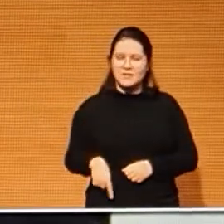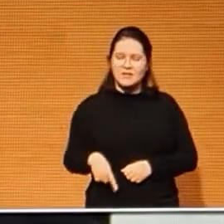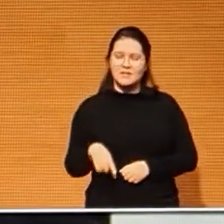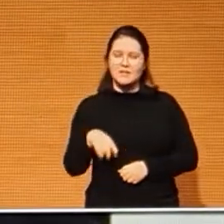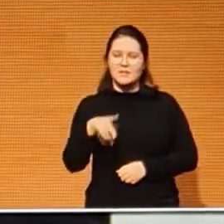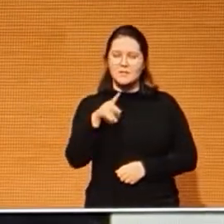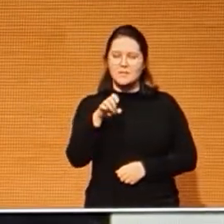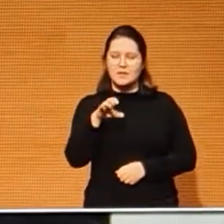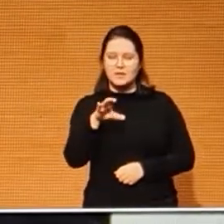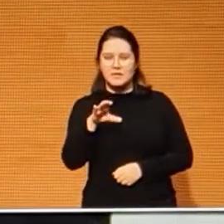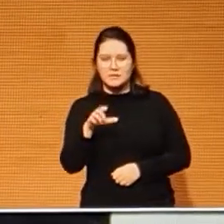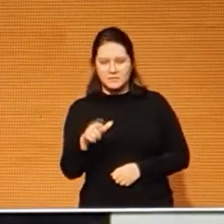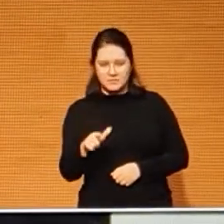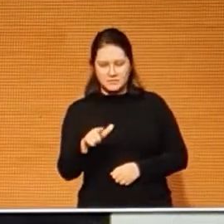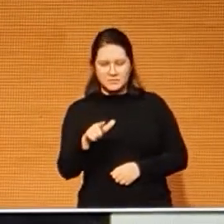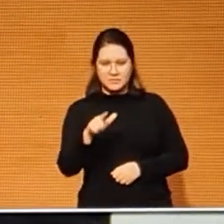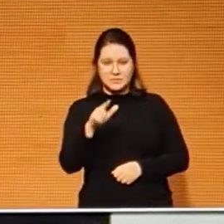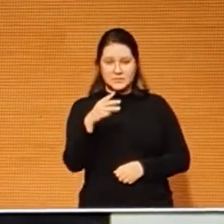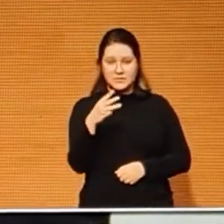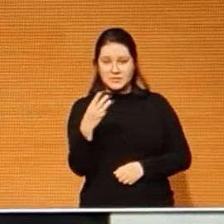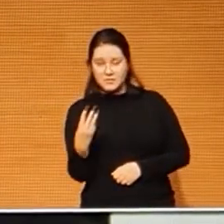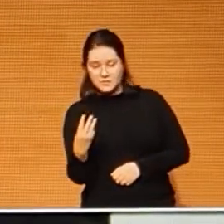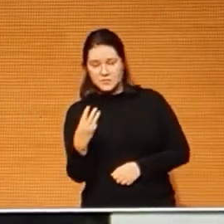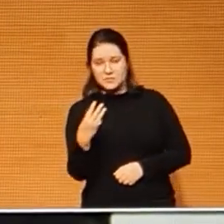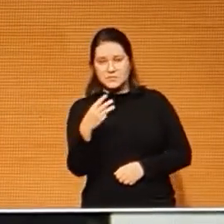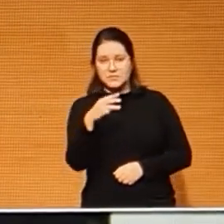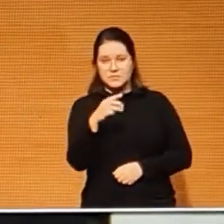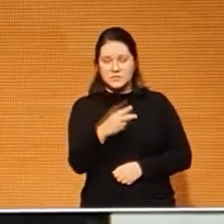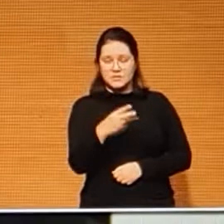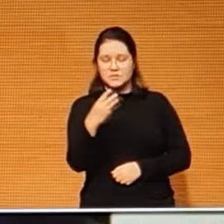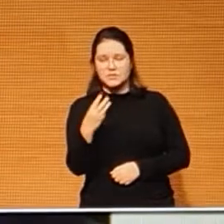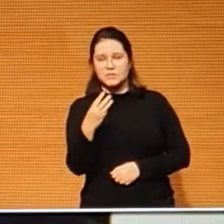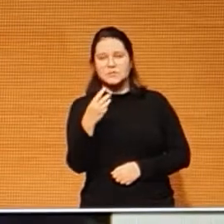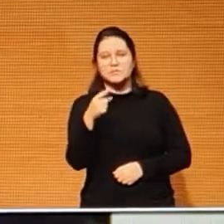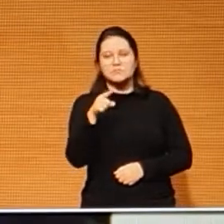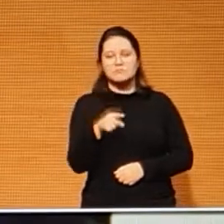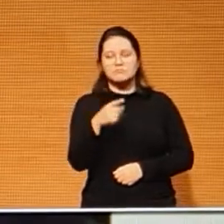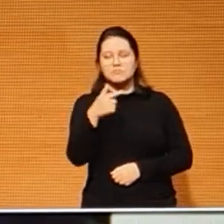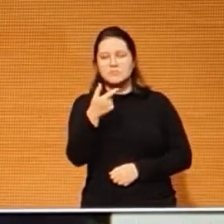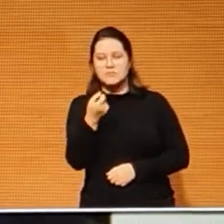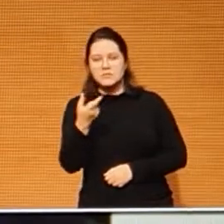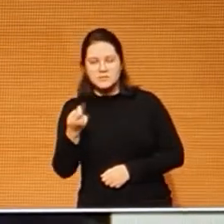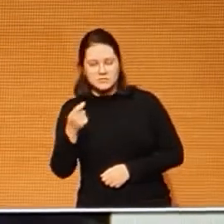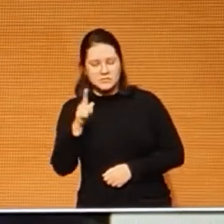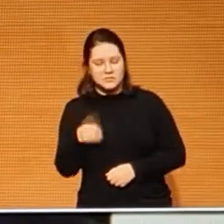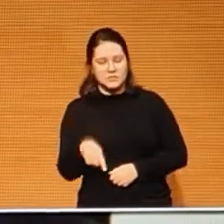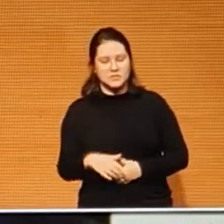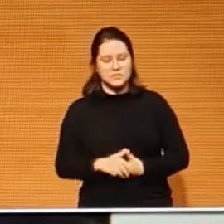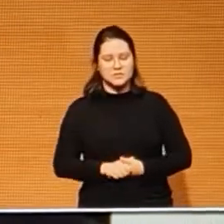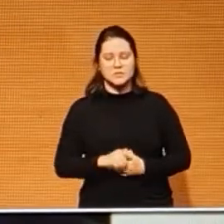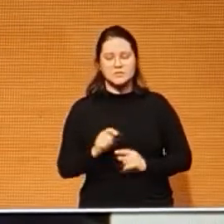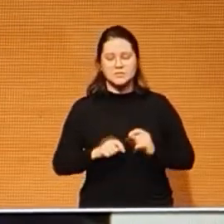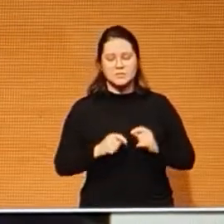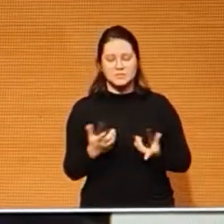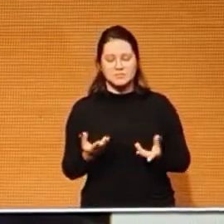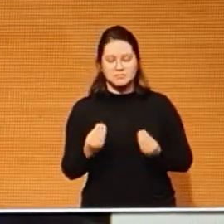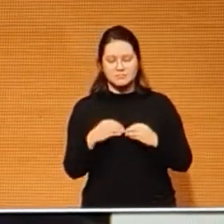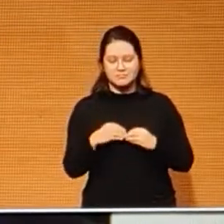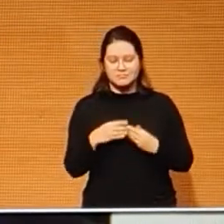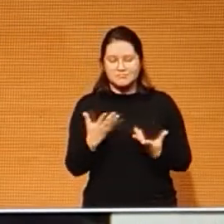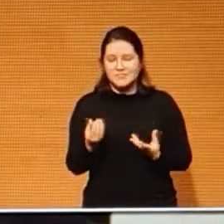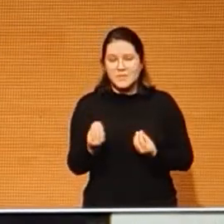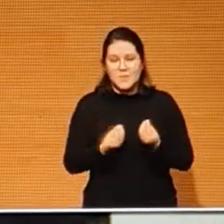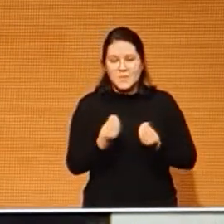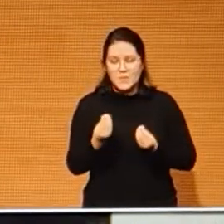2020, apelidada de reforma administrativa. Como muitos já disseram, a proposta não deveria sequer receber o apelido de reforma